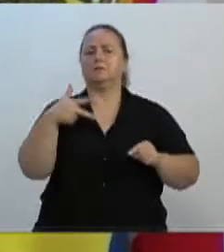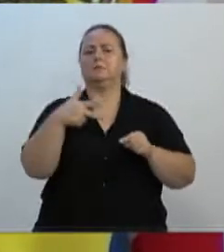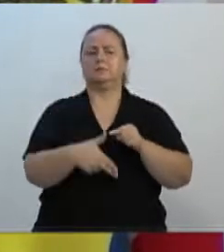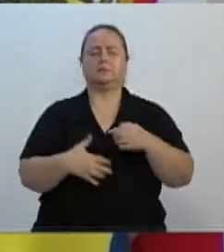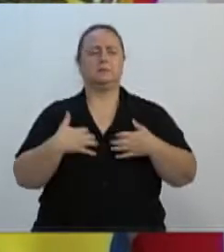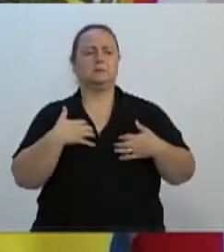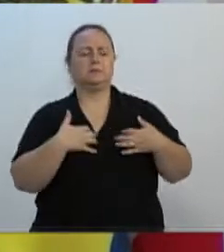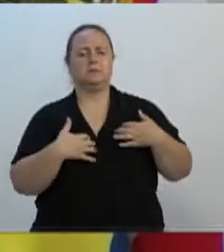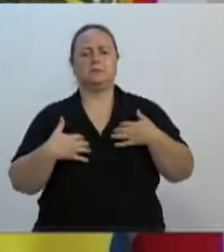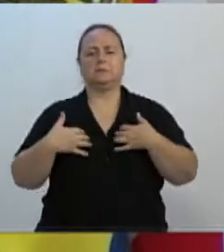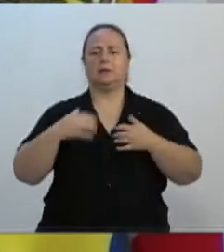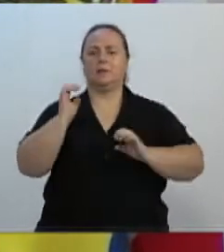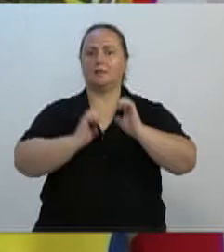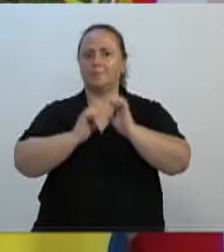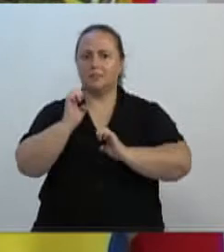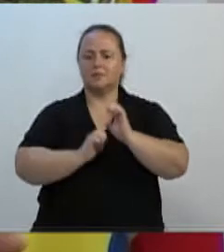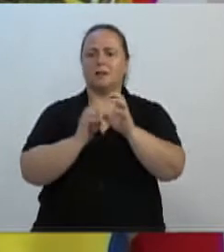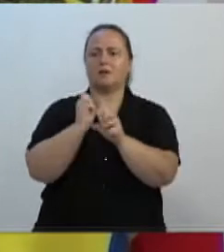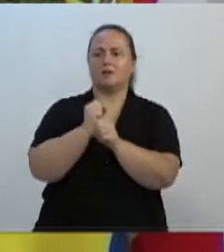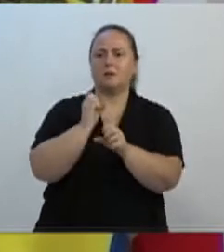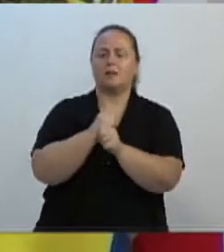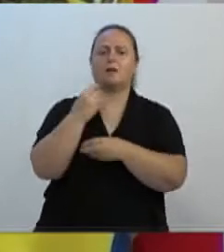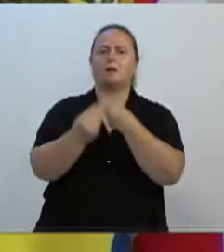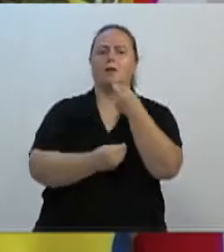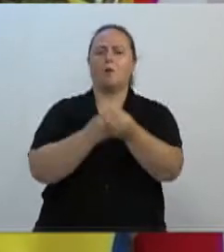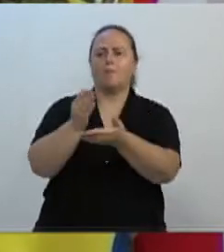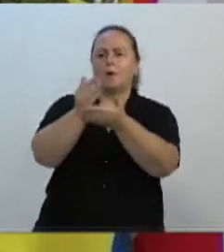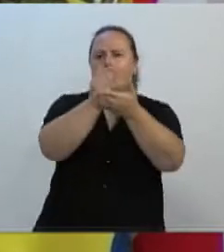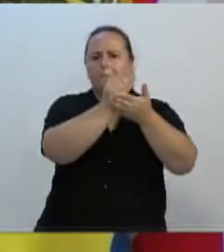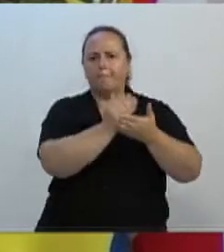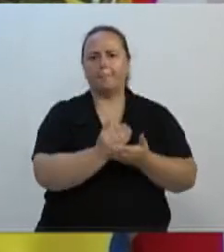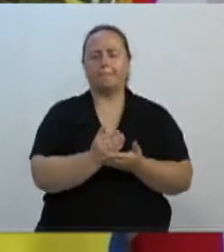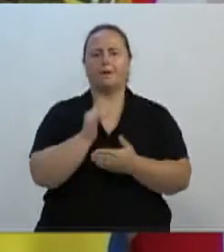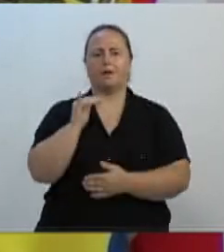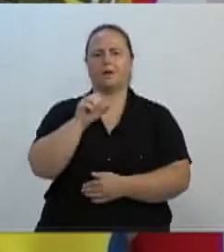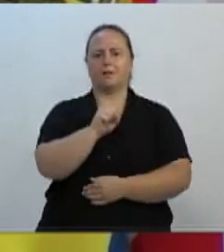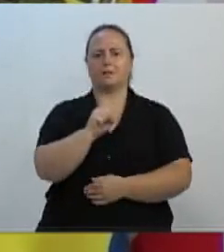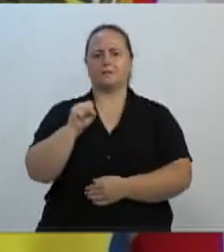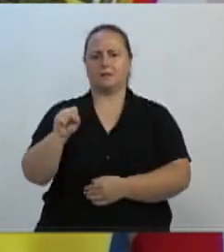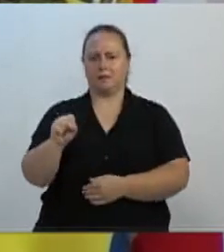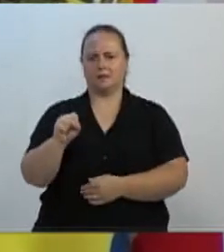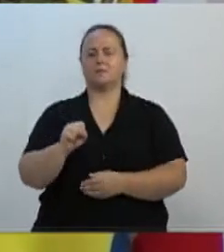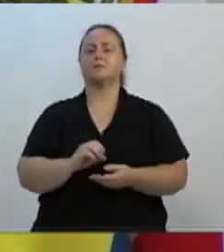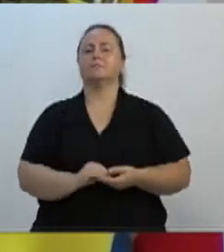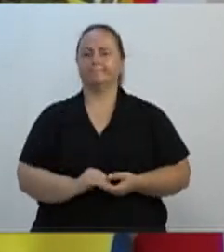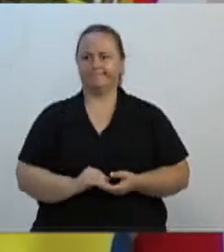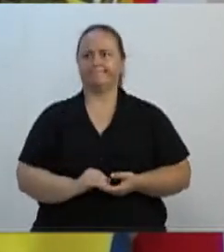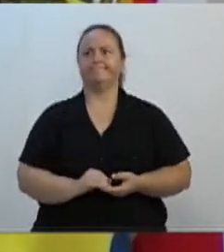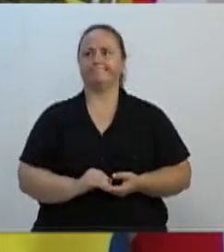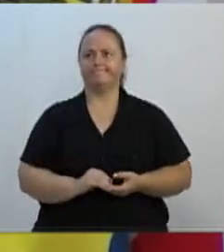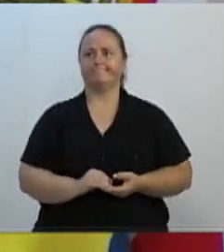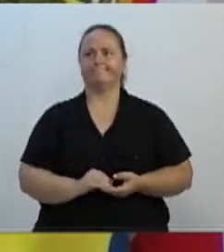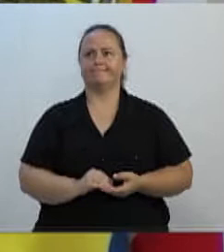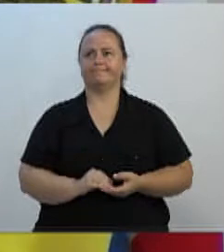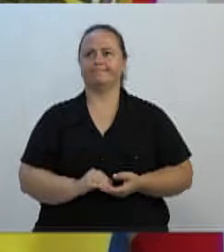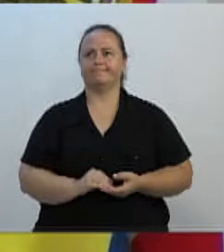empresários contábeis de recolher o ISS pelo sistema do Simples dentro do ISS fixo.